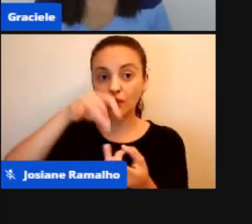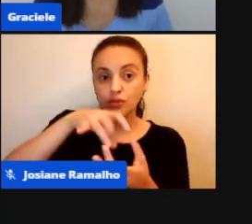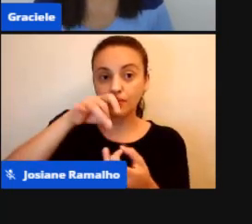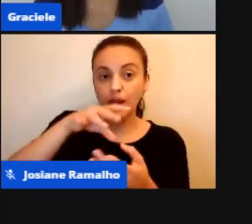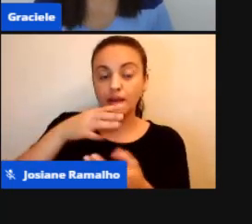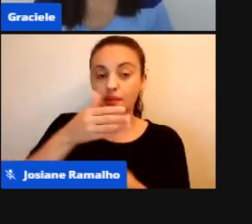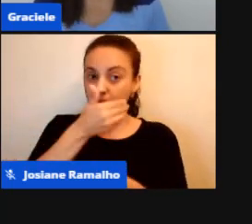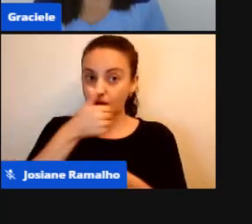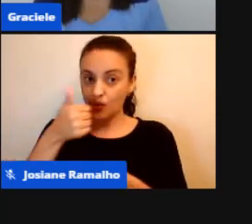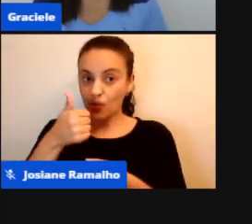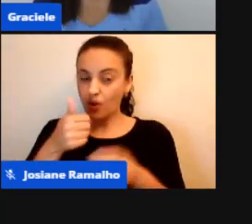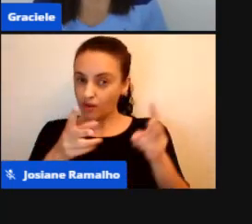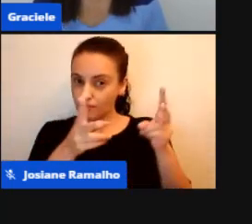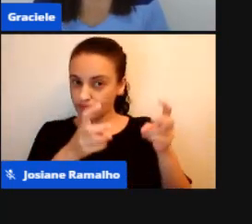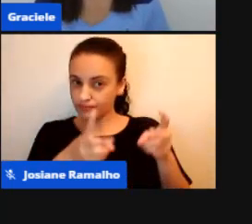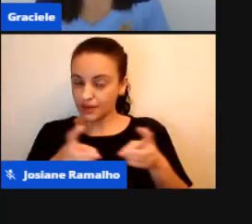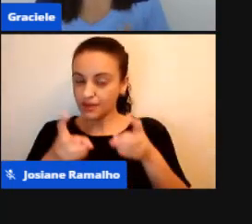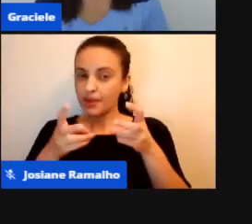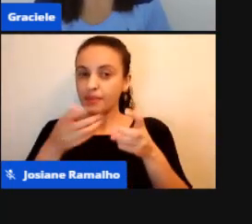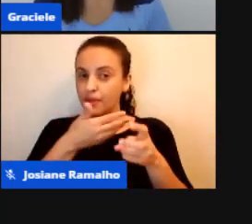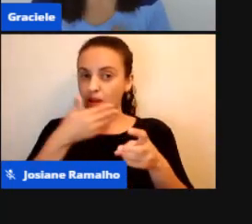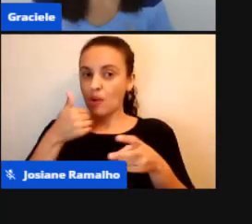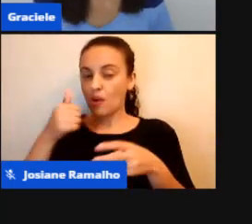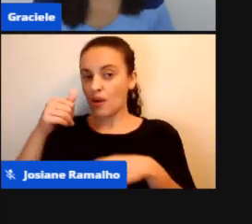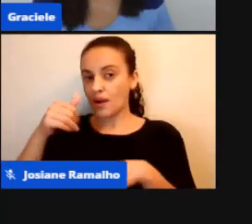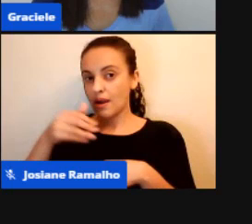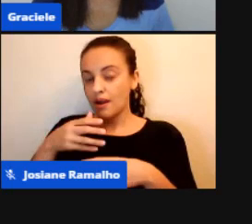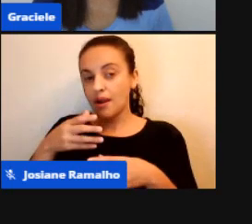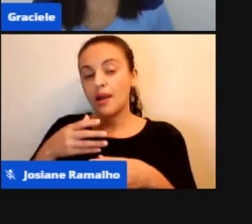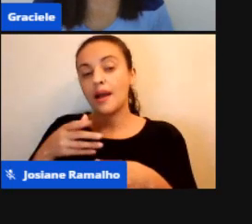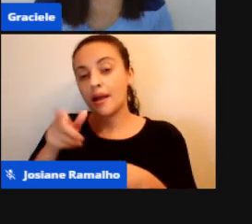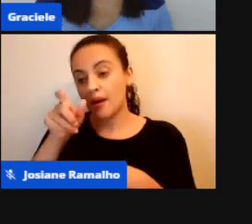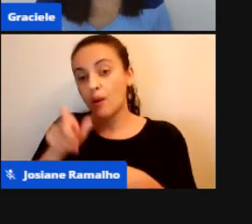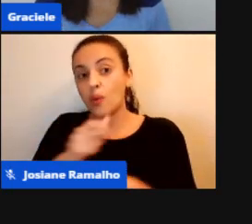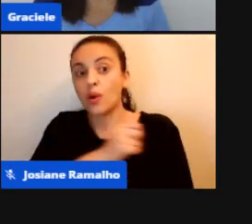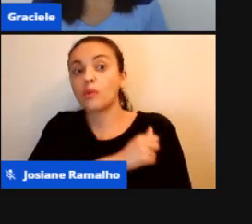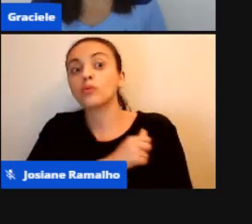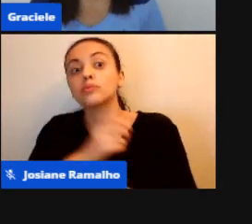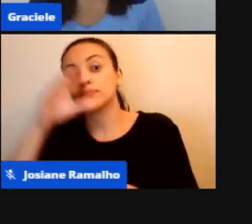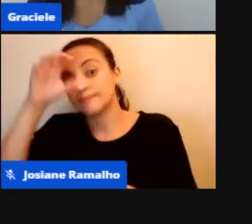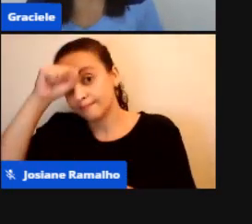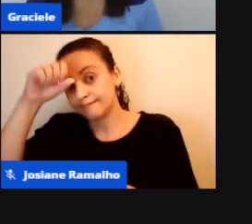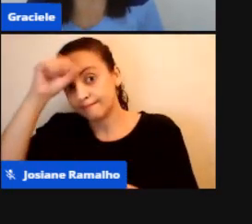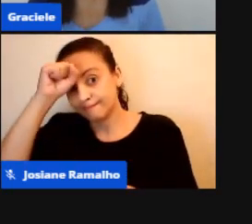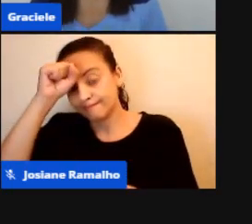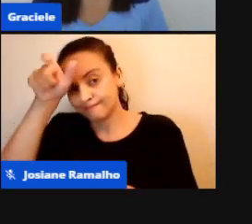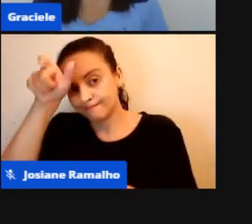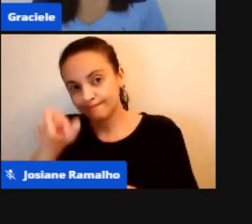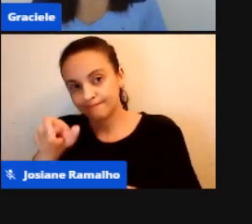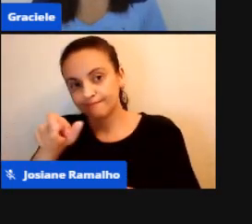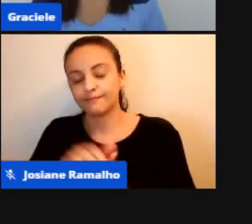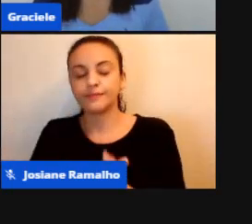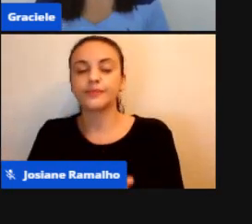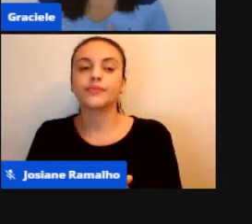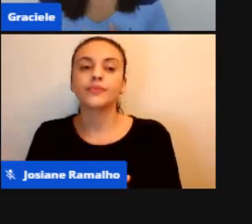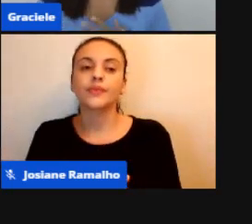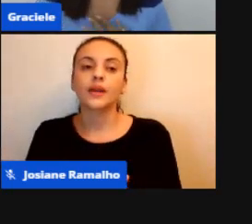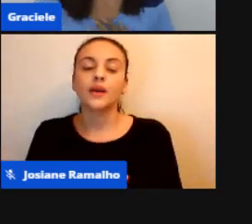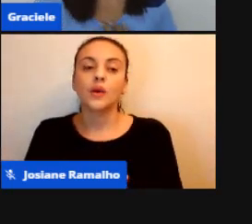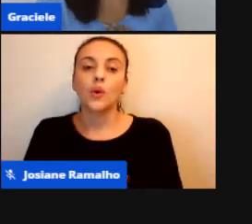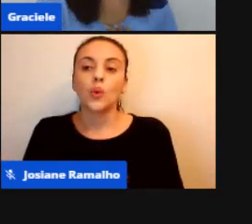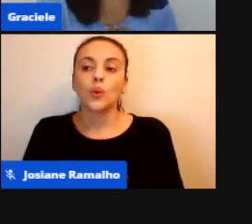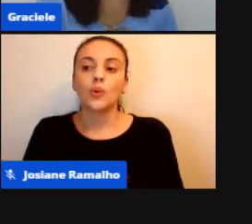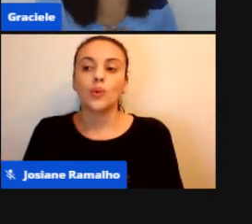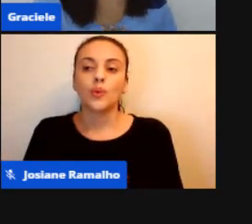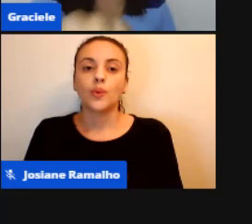percepção melhor de aprendizagem desse aluno. Então, ele pode se utilizar de outras ferramentas para serem avaliados. Então, o a gente fez